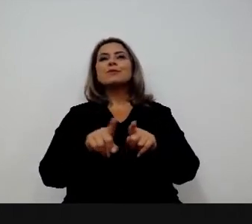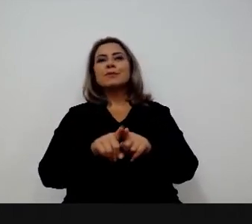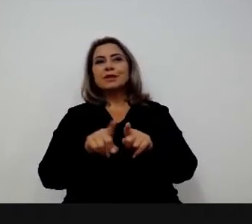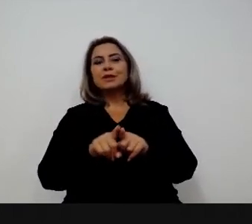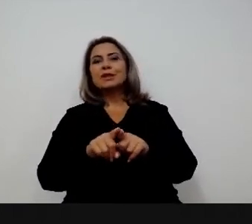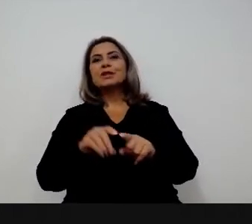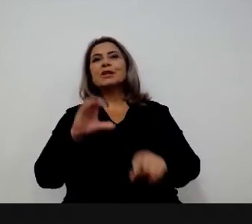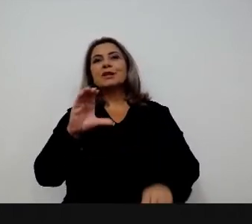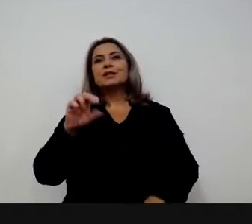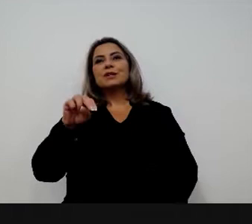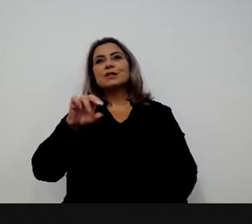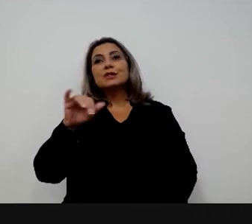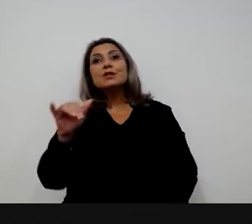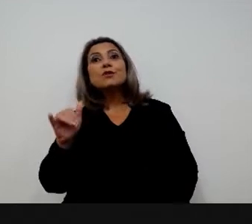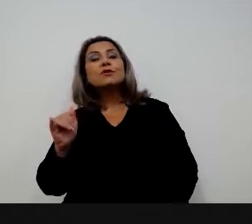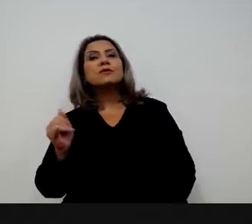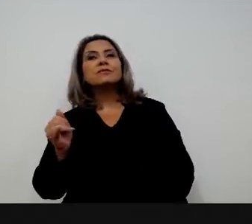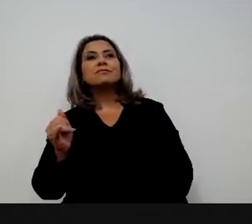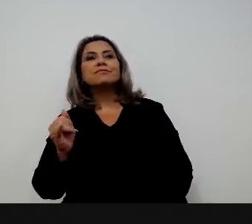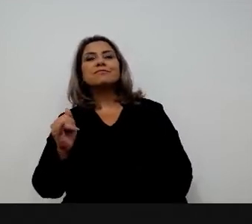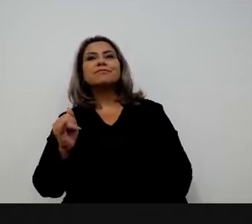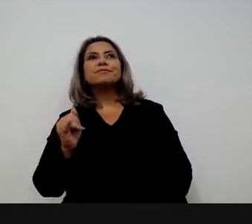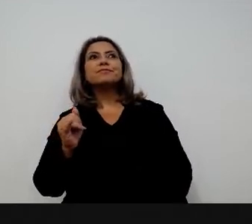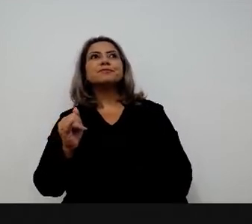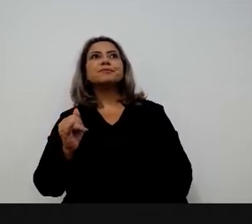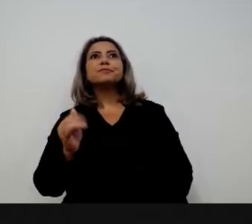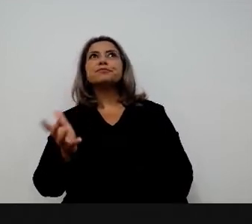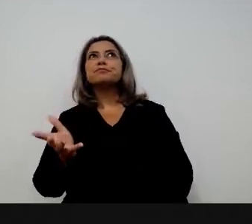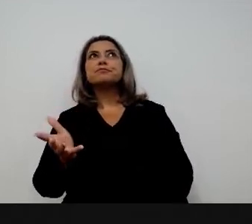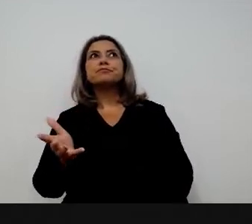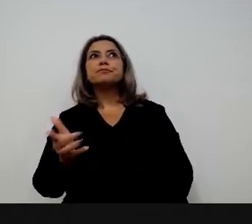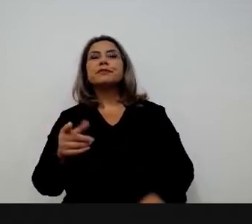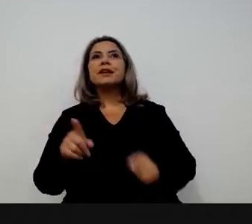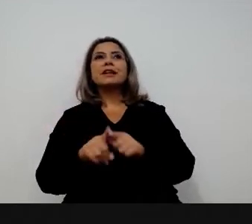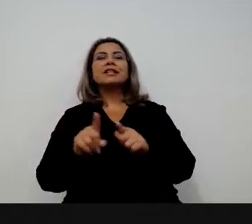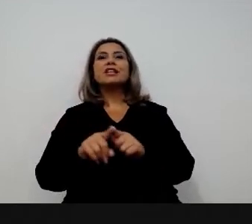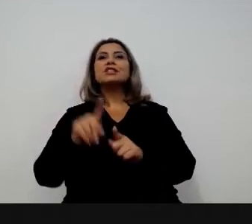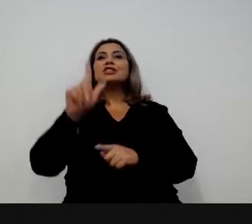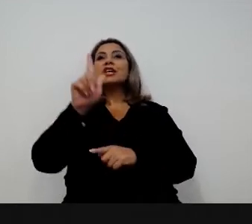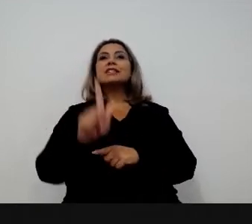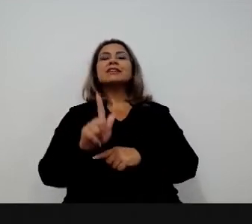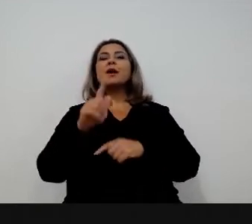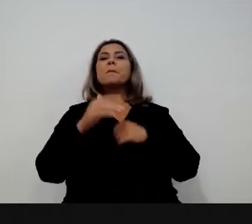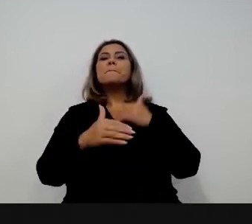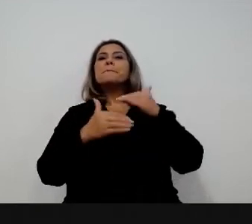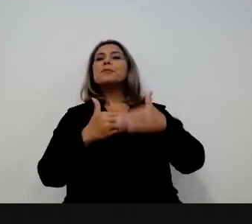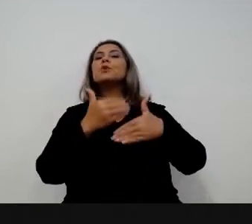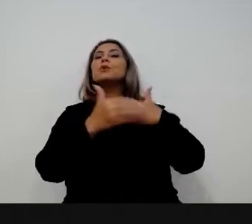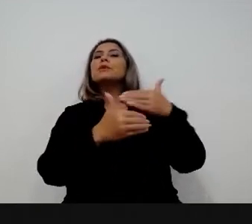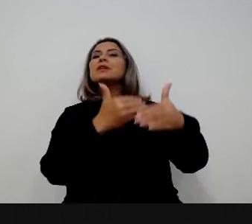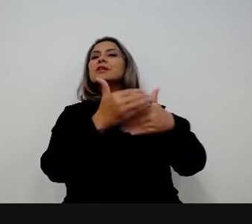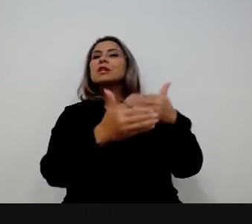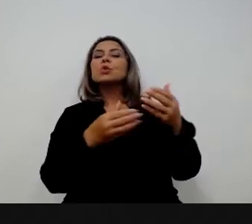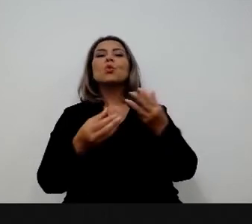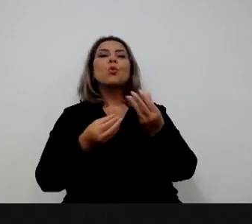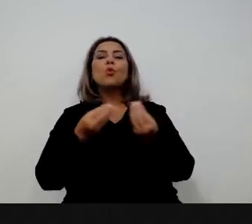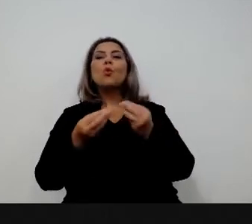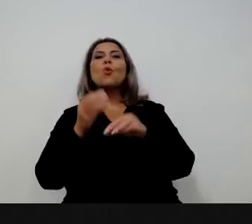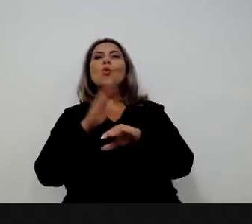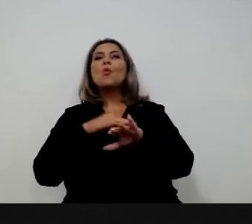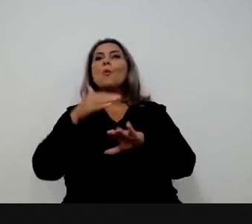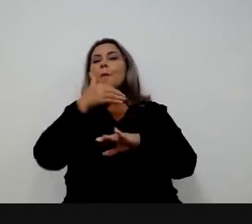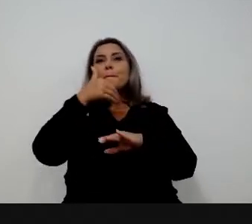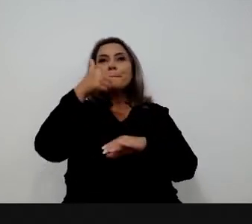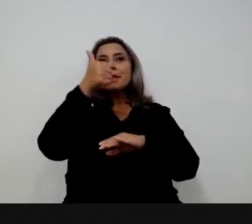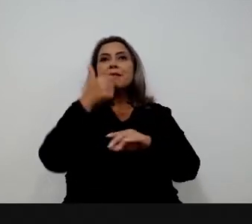O CNJ, por exemplo, veio para a gente, olha, questão de gestão processual. Como que a gente consegue melhorar a